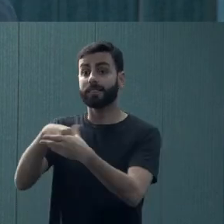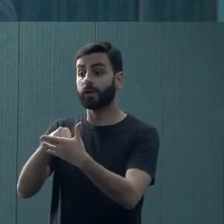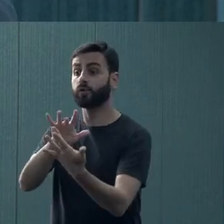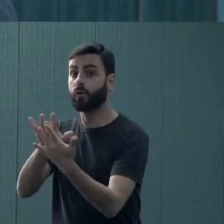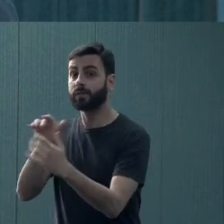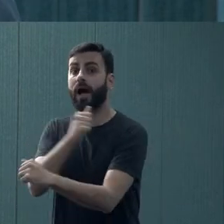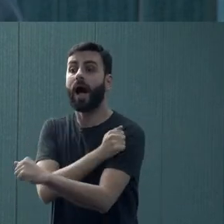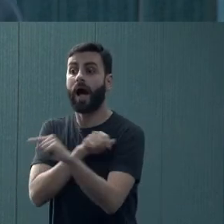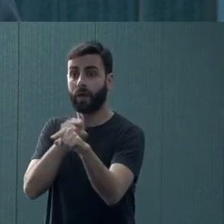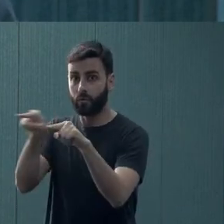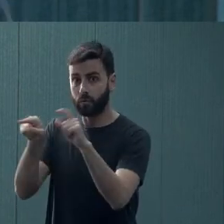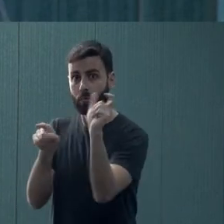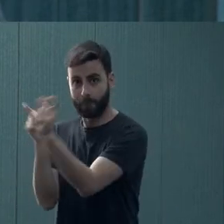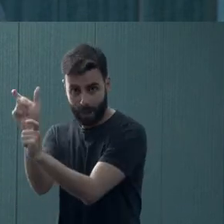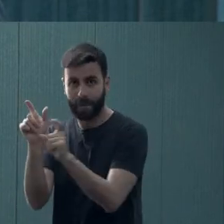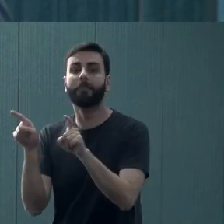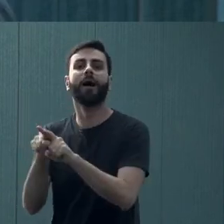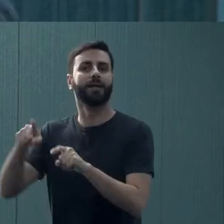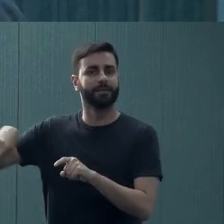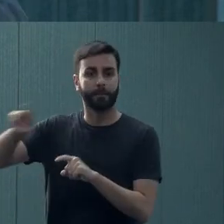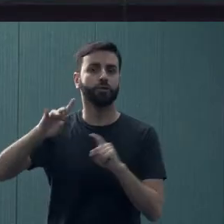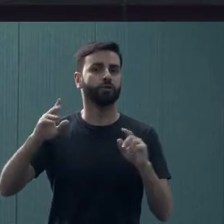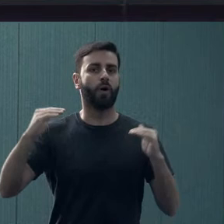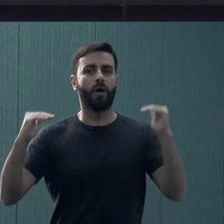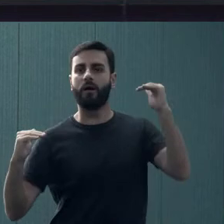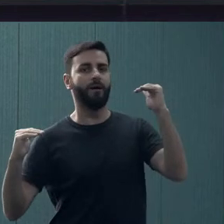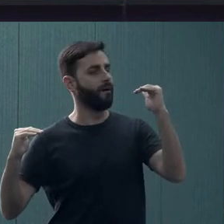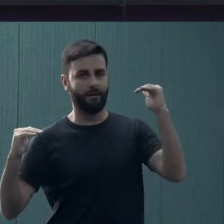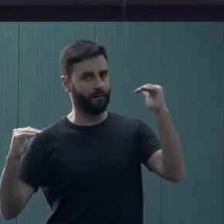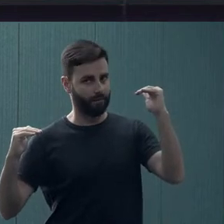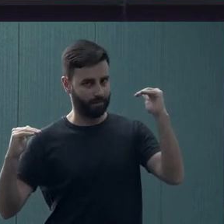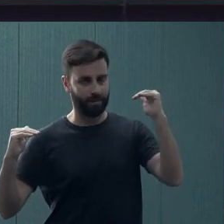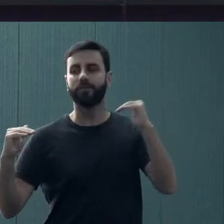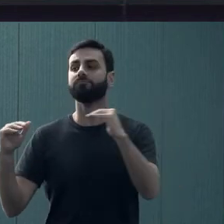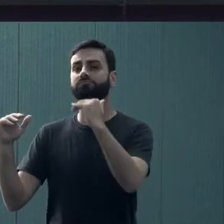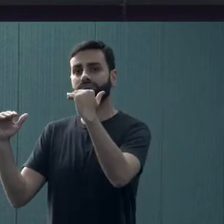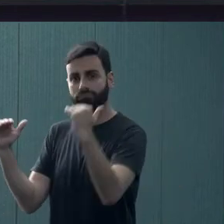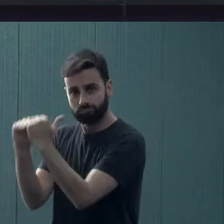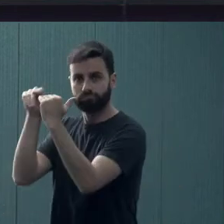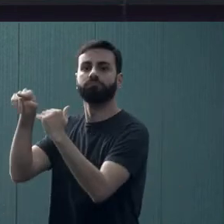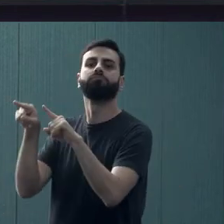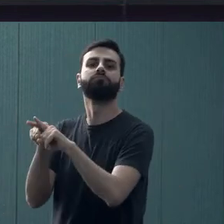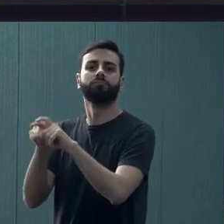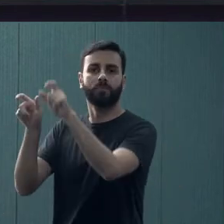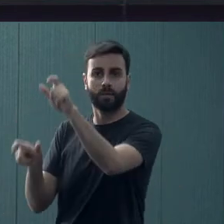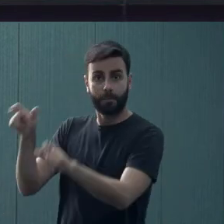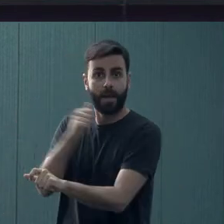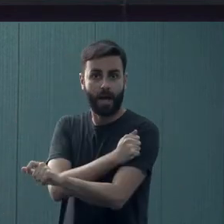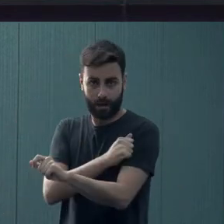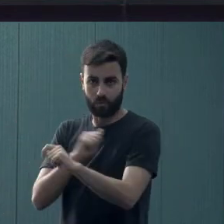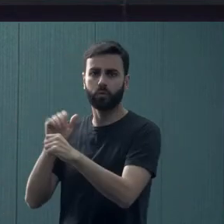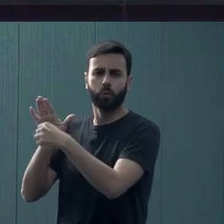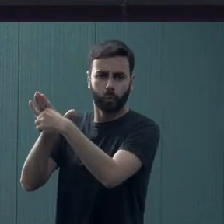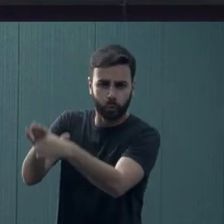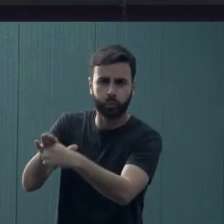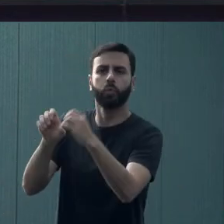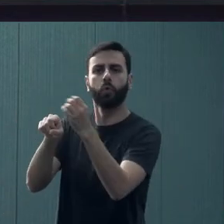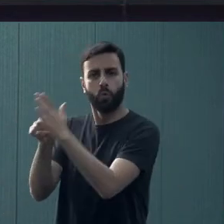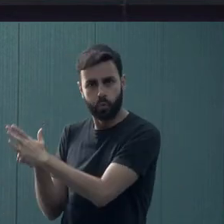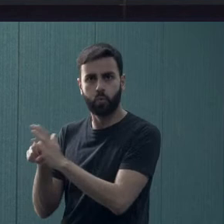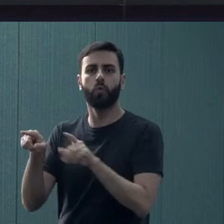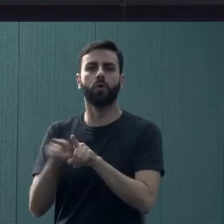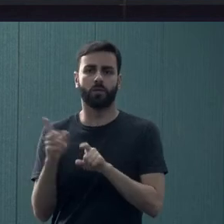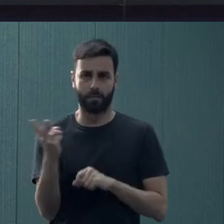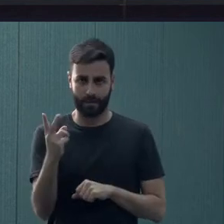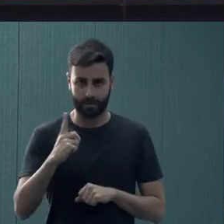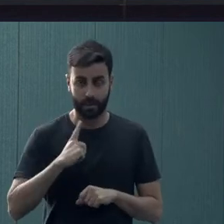com estudante. Não é só uma questão de só o professor que exerce violência, mas é claro que o professor tem